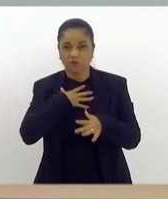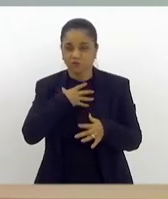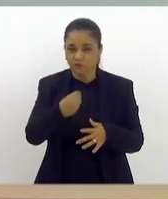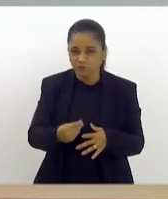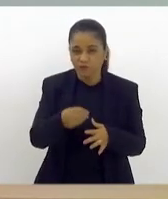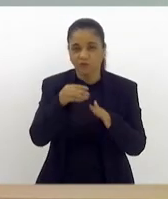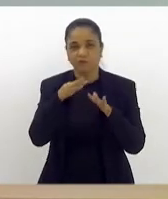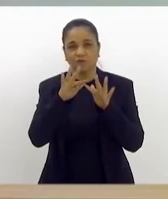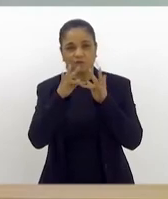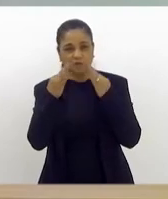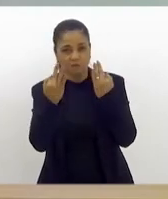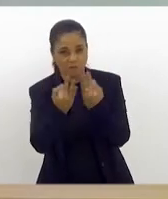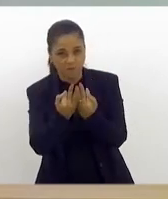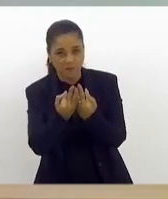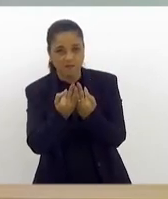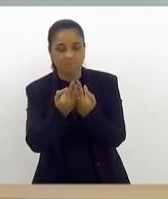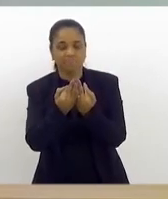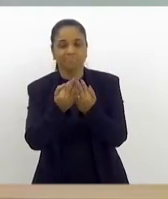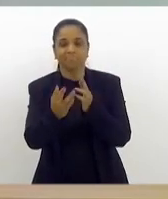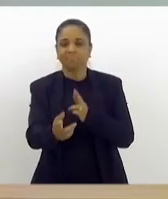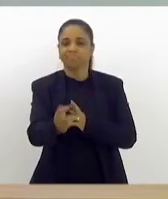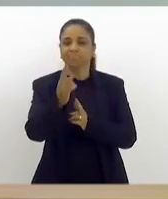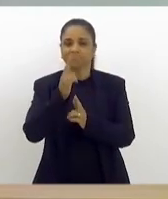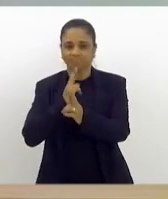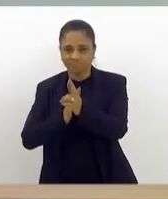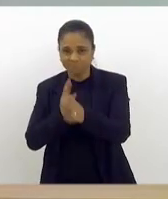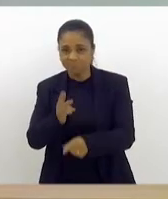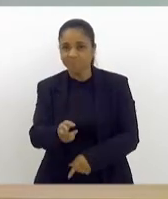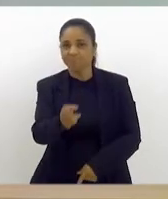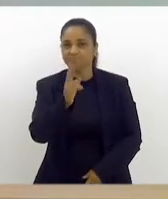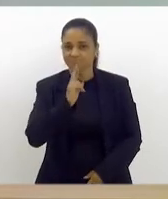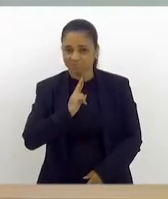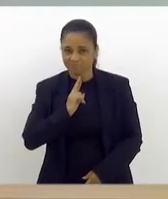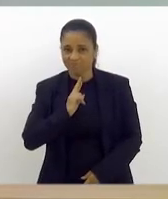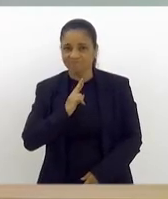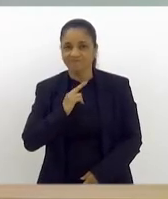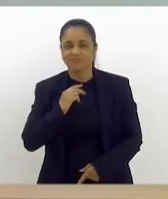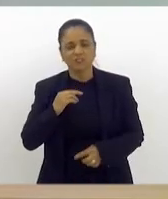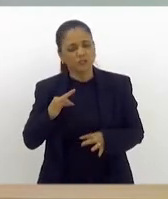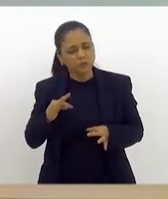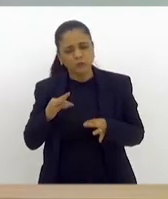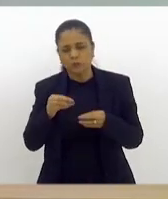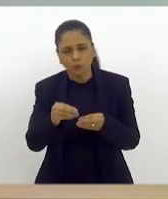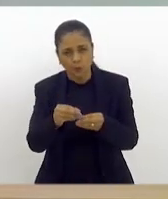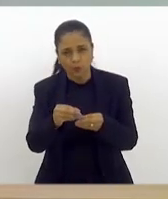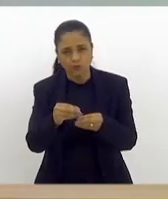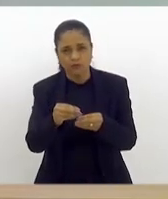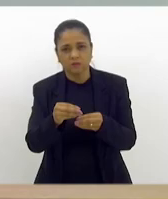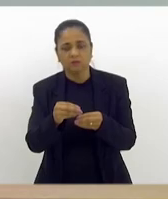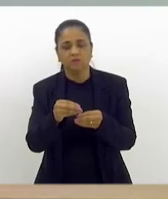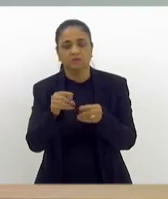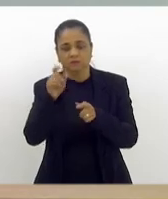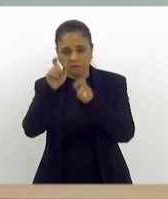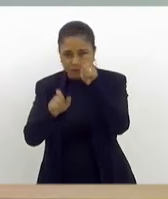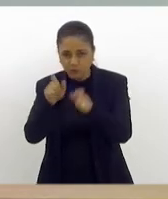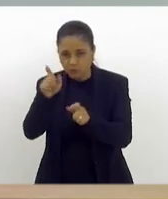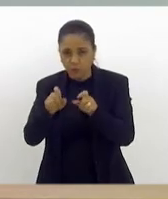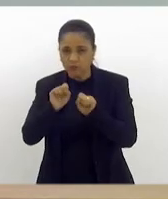eu serei correspondido. Não só eu, mas tantos quantos defendem a causa.